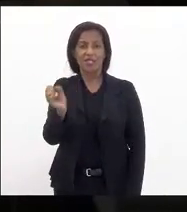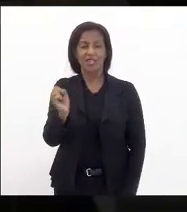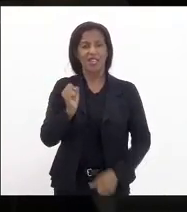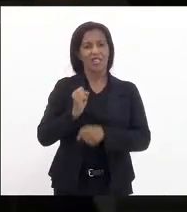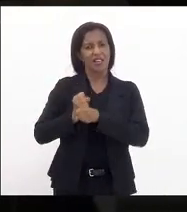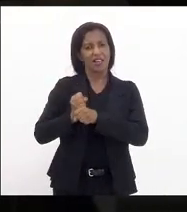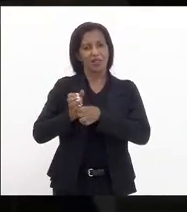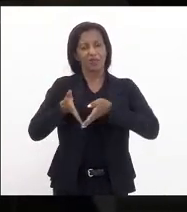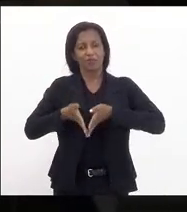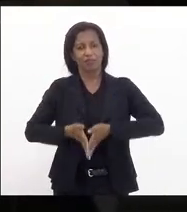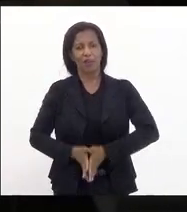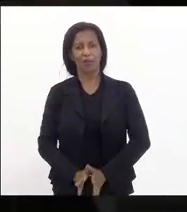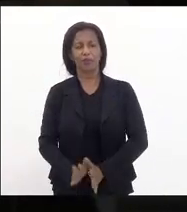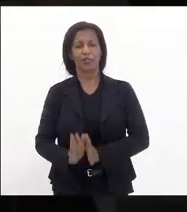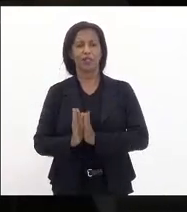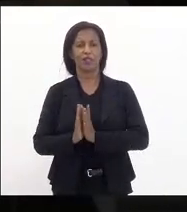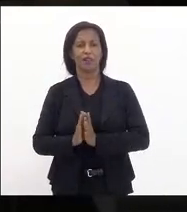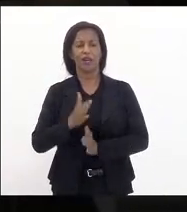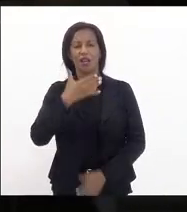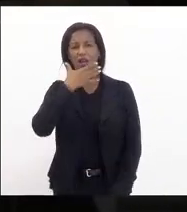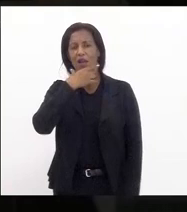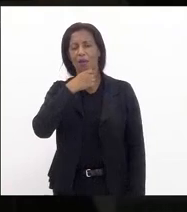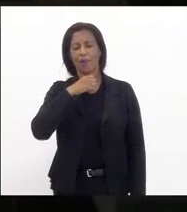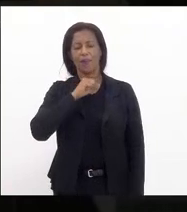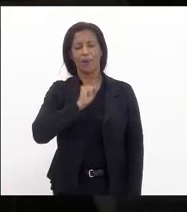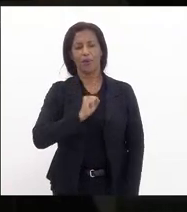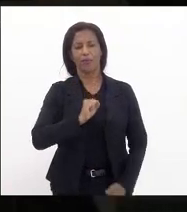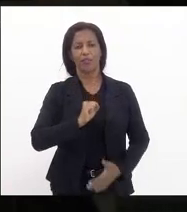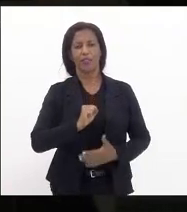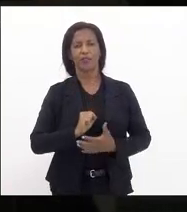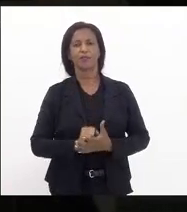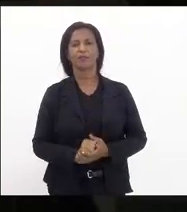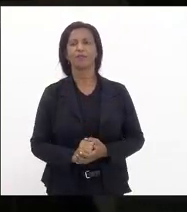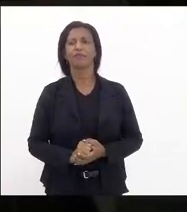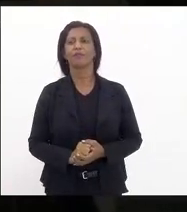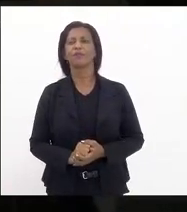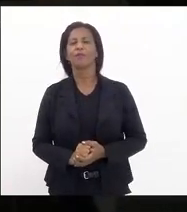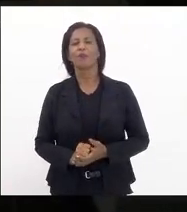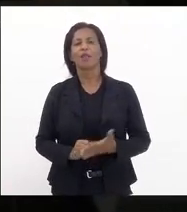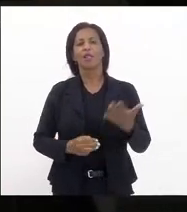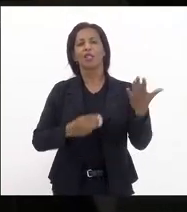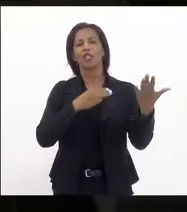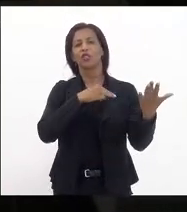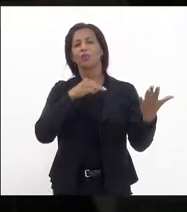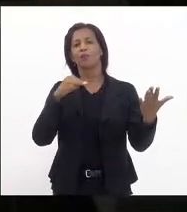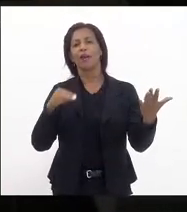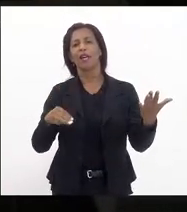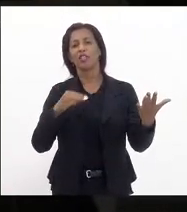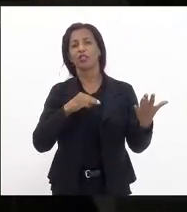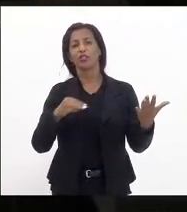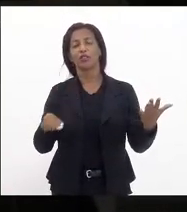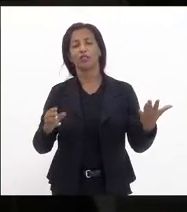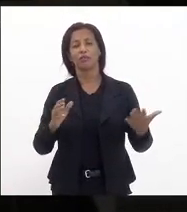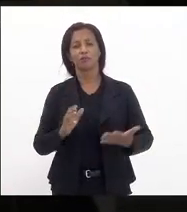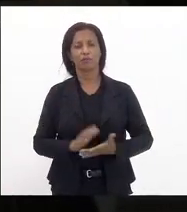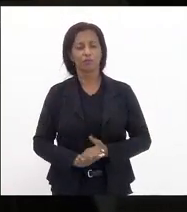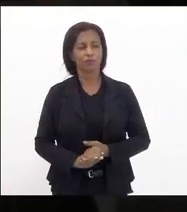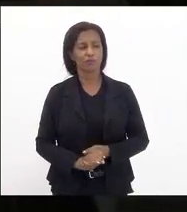nascimento do grande educador do grande mestre Paulo Freire